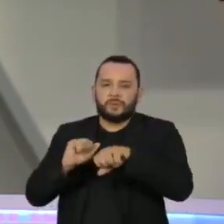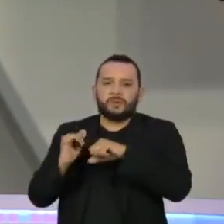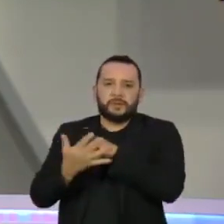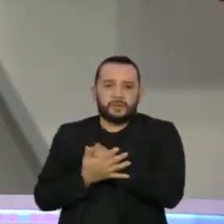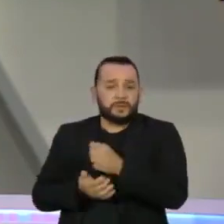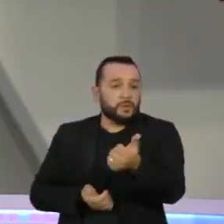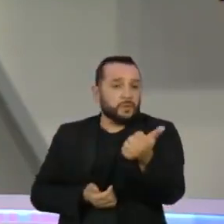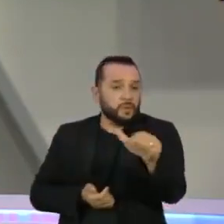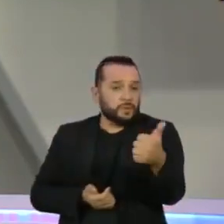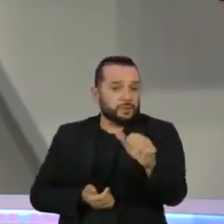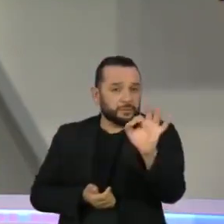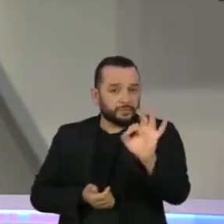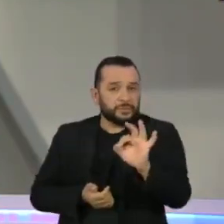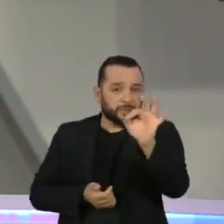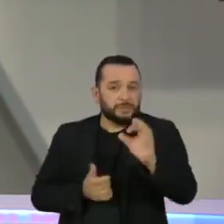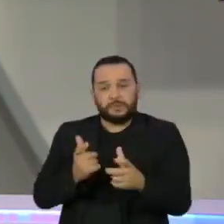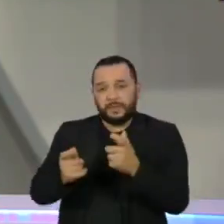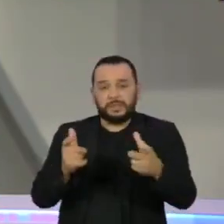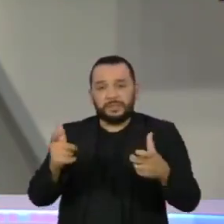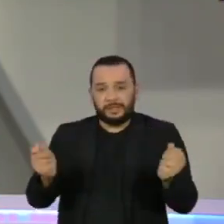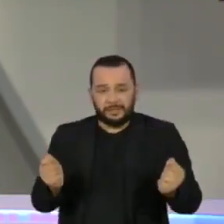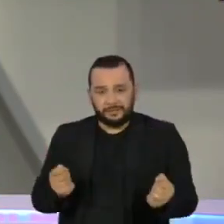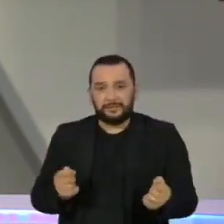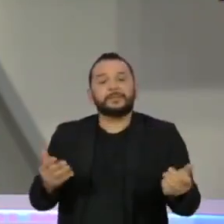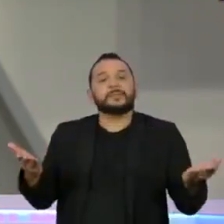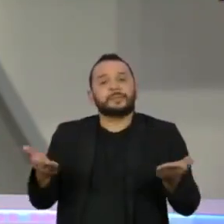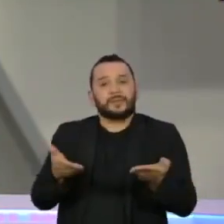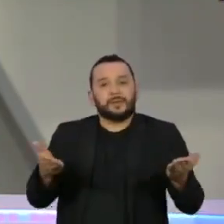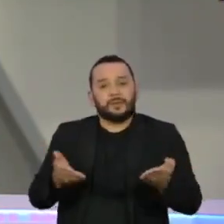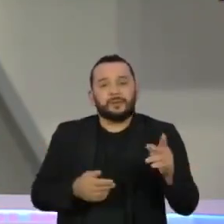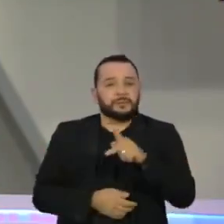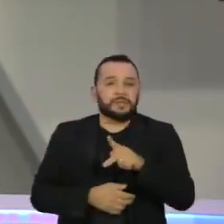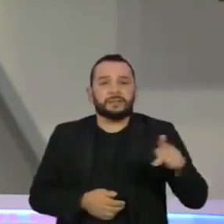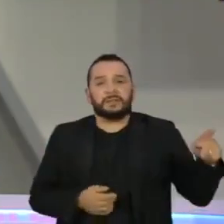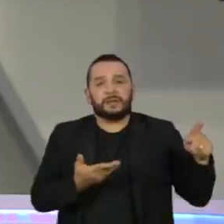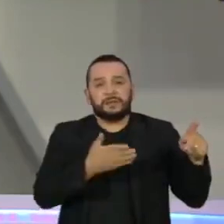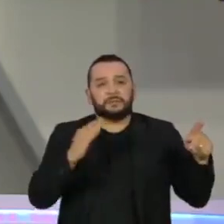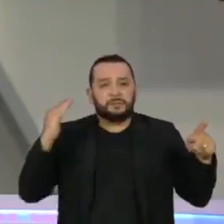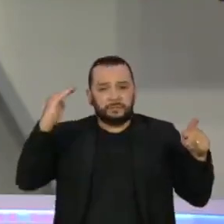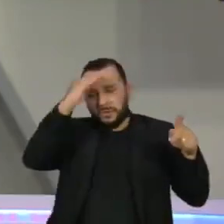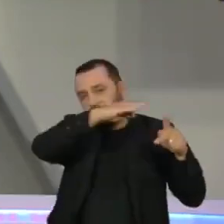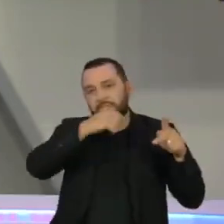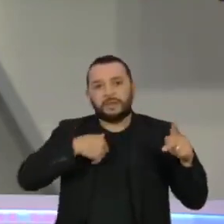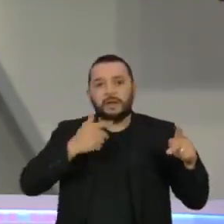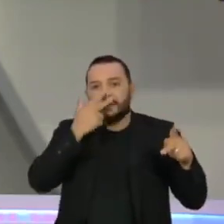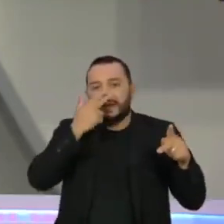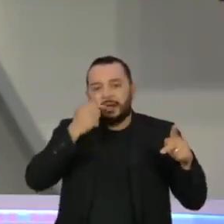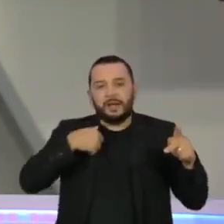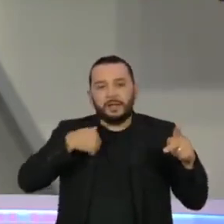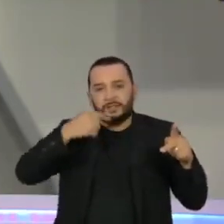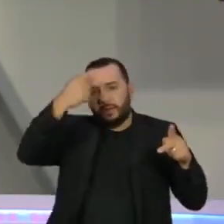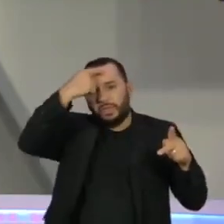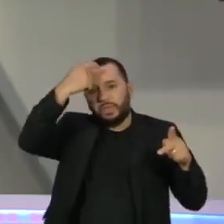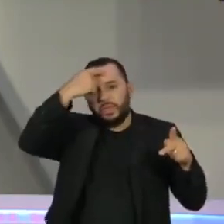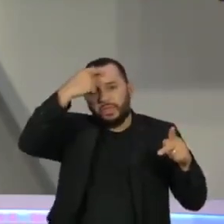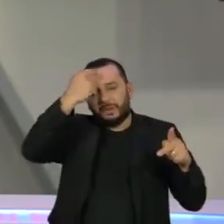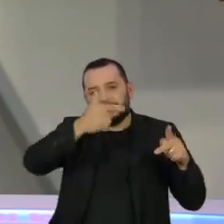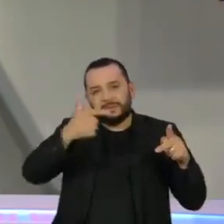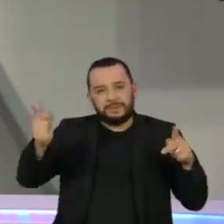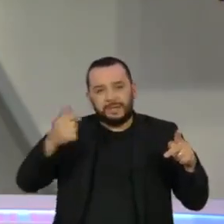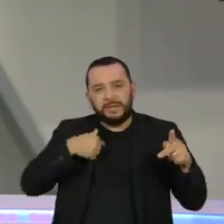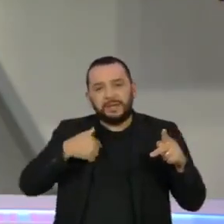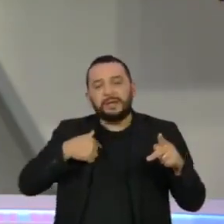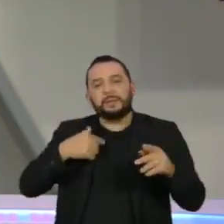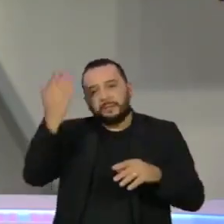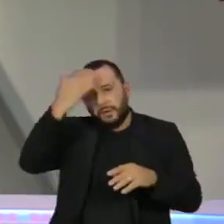apenas 11% dos vacinados, a autoridade máxima da nação contraria toda razão, constatações científicas e boas